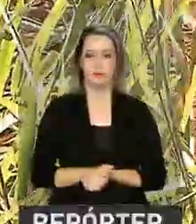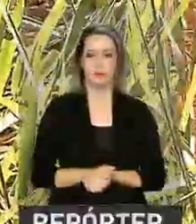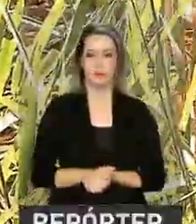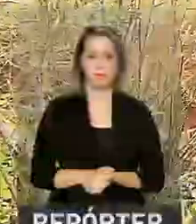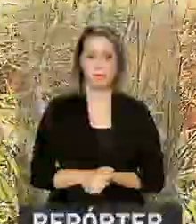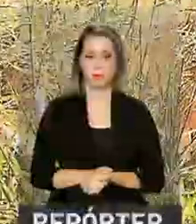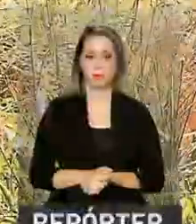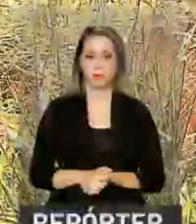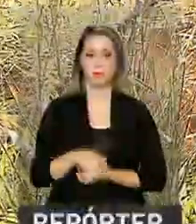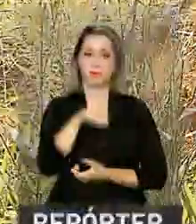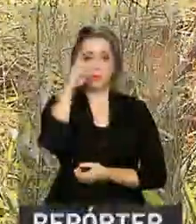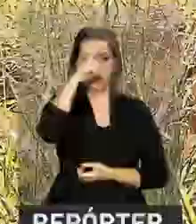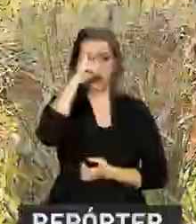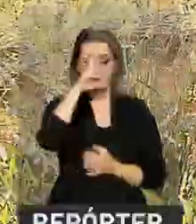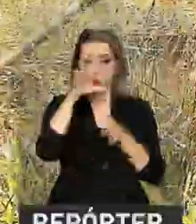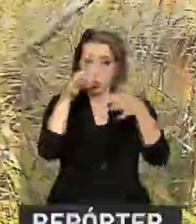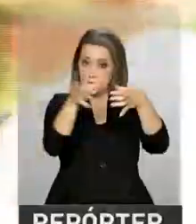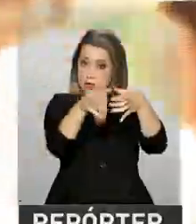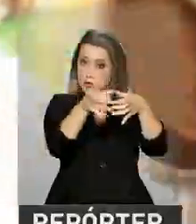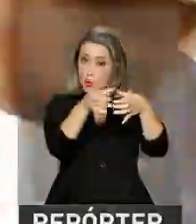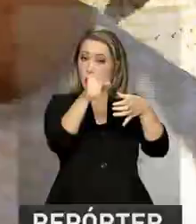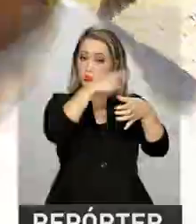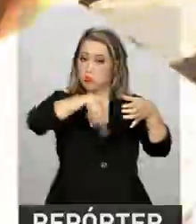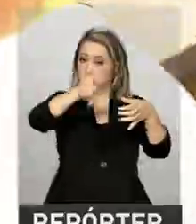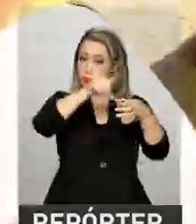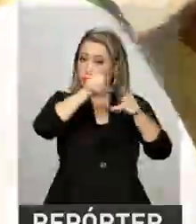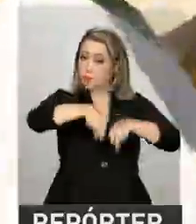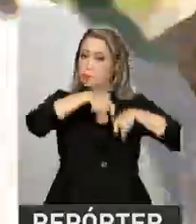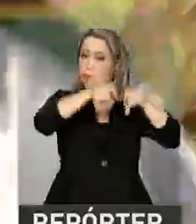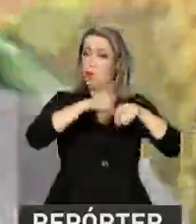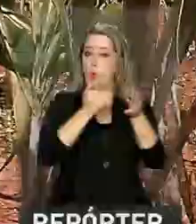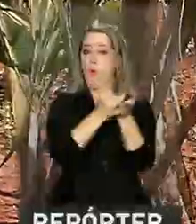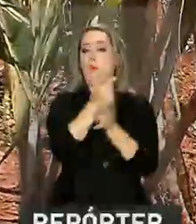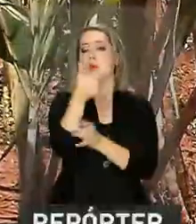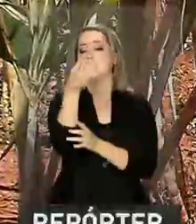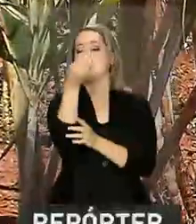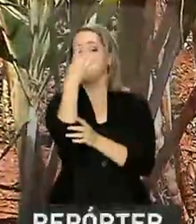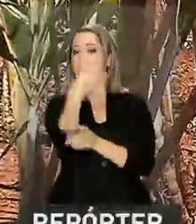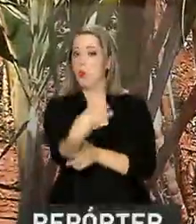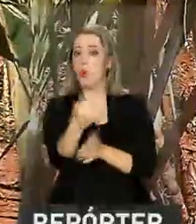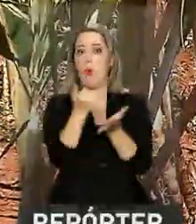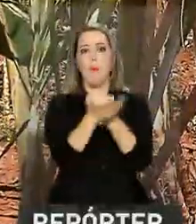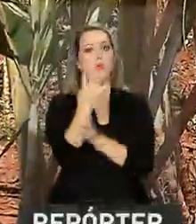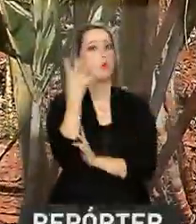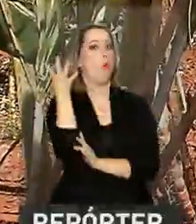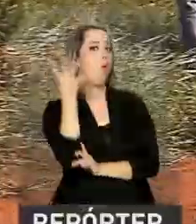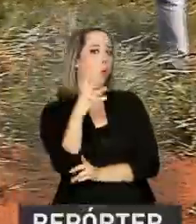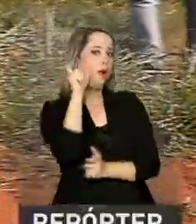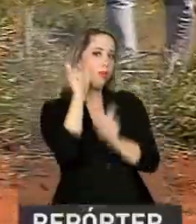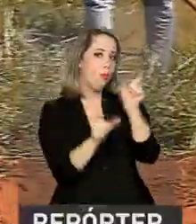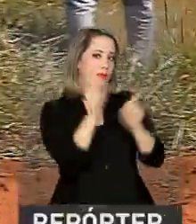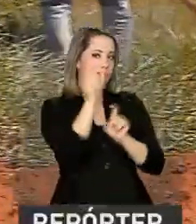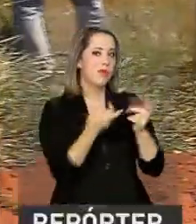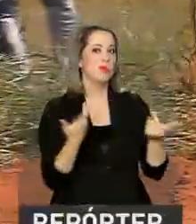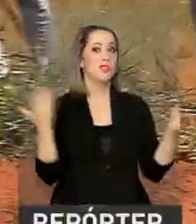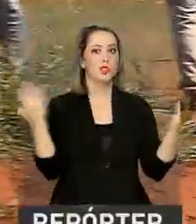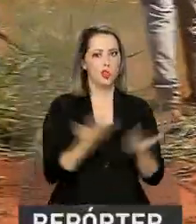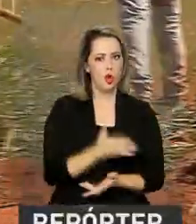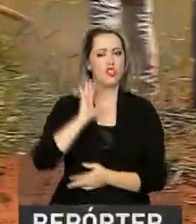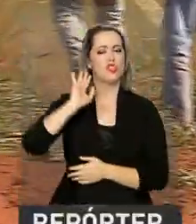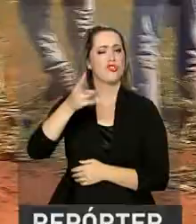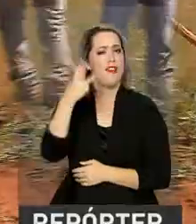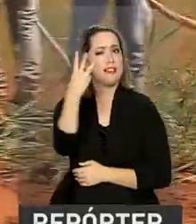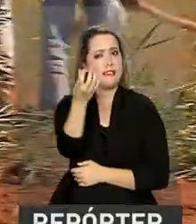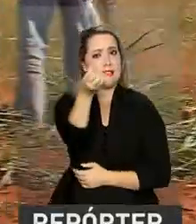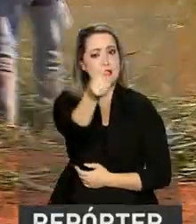A história dessa associação começou em 2014, com a união de apenas 4 produtores. Hoje, são 36